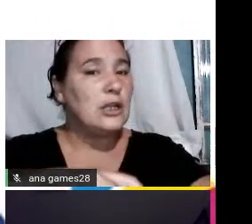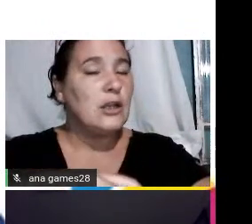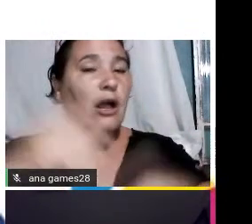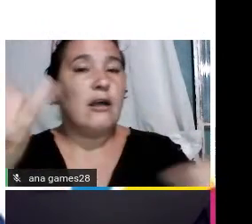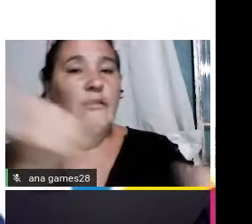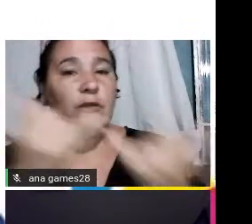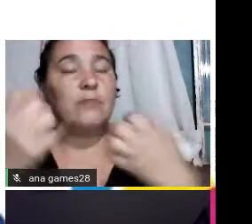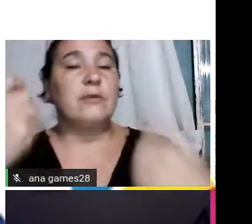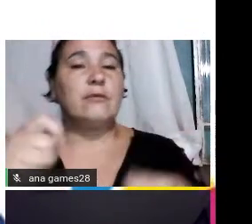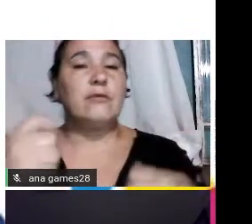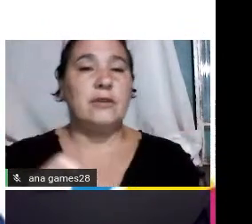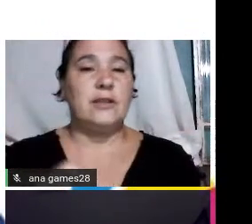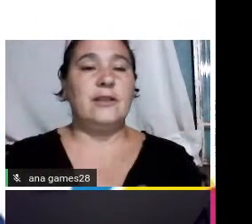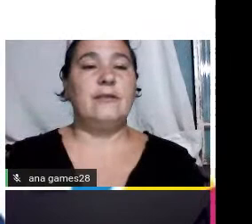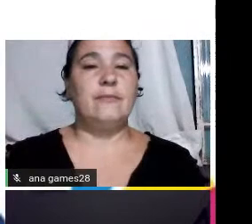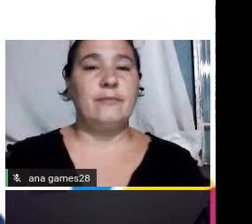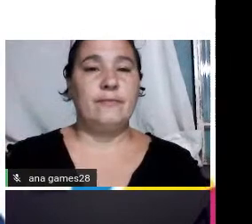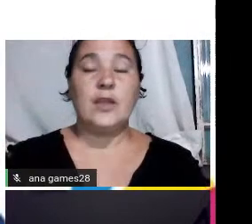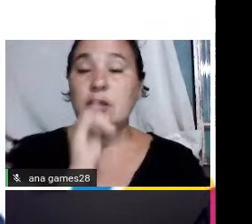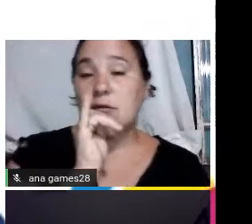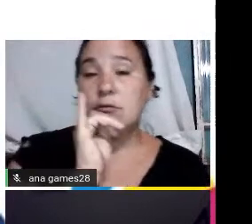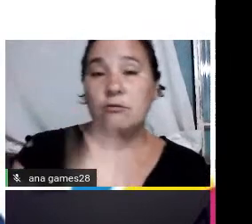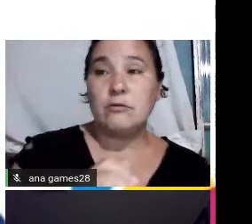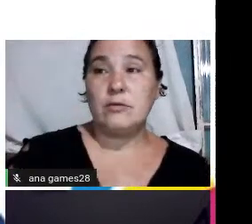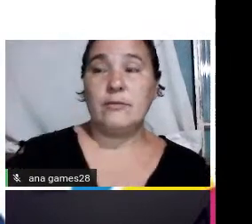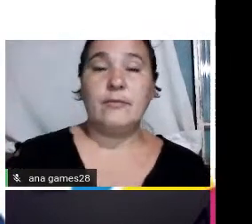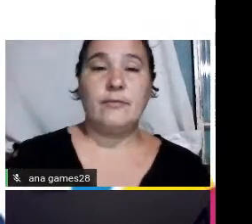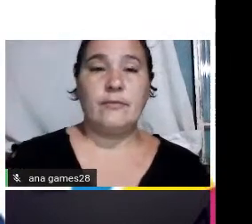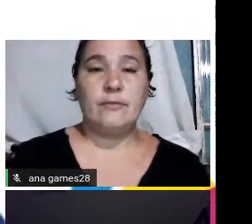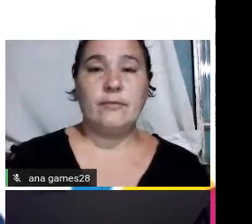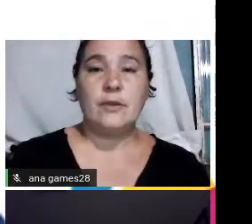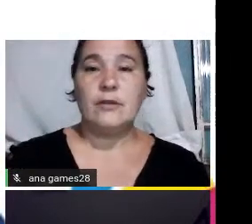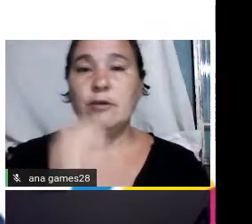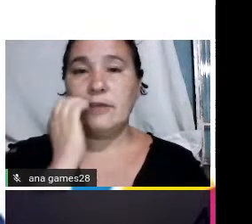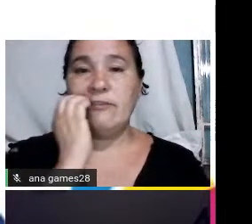necessárias para a efetuação dessa denúncia próximo